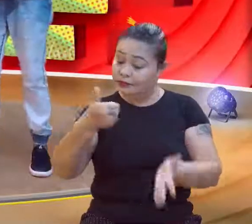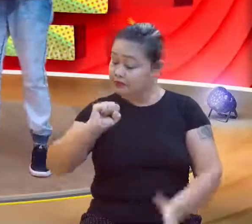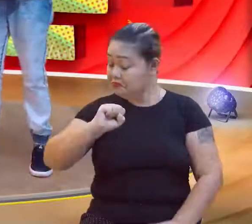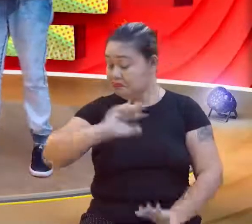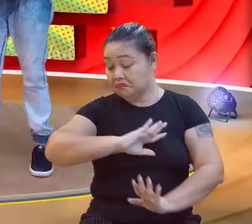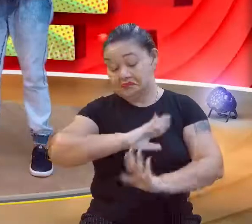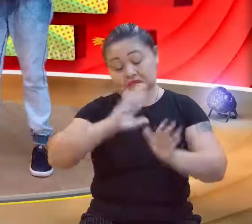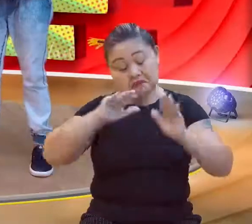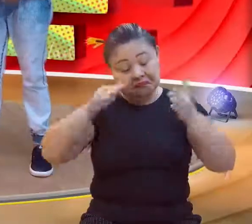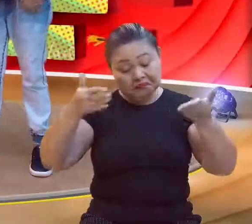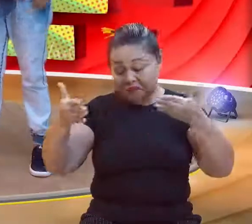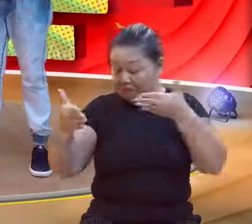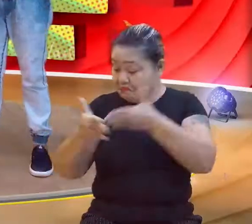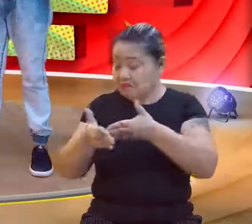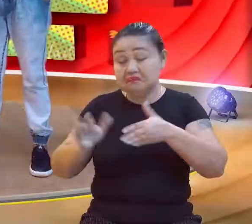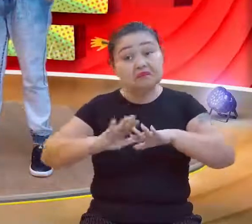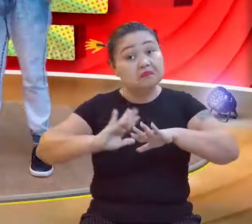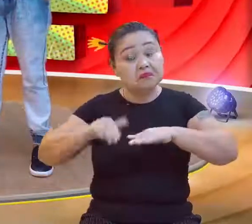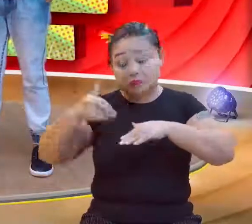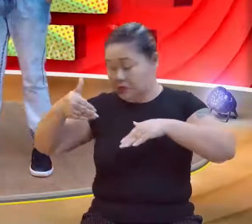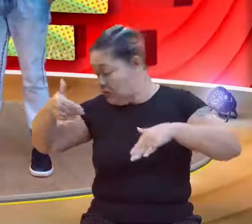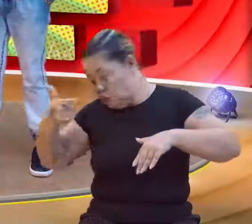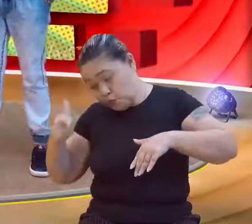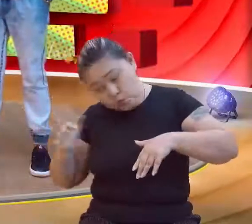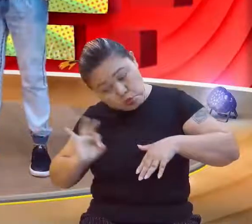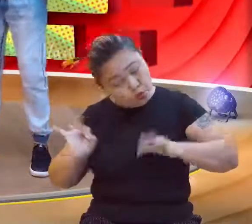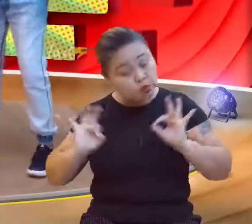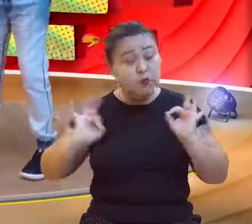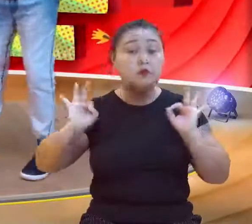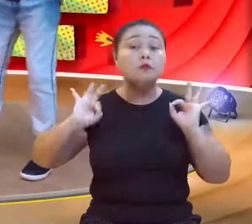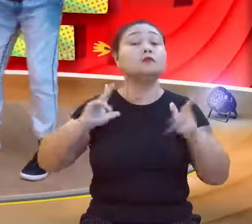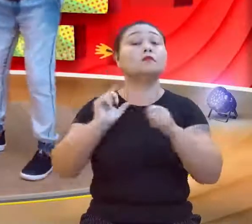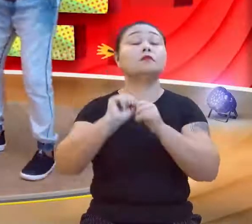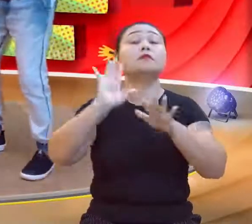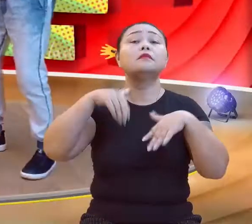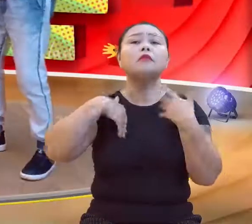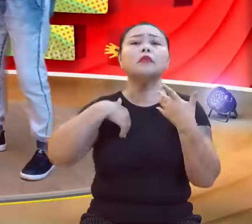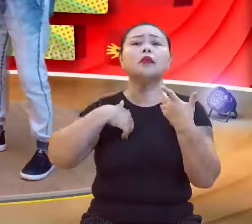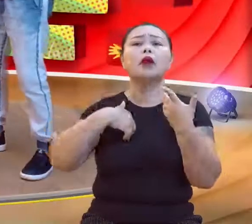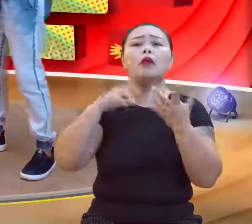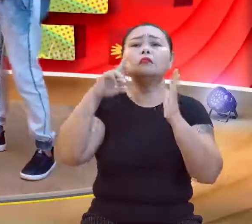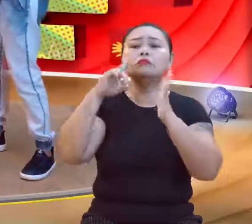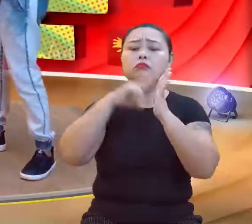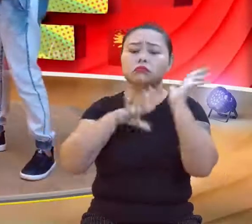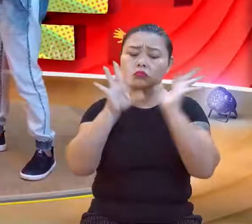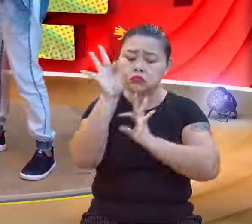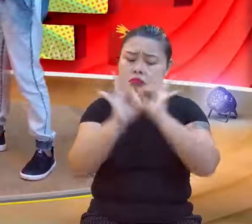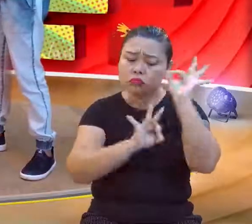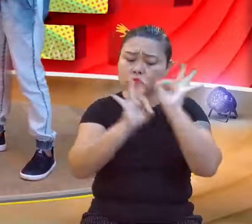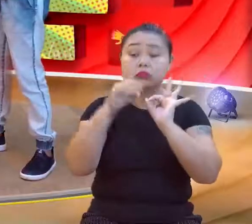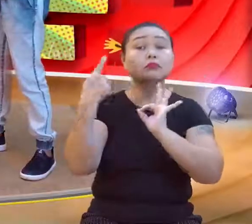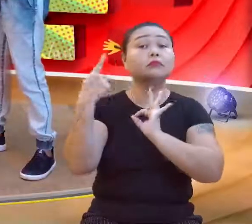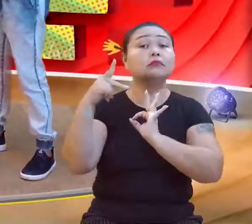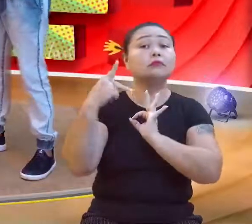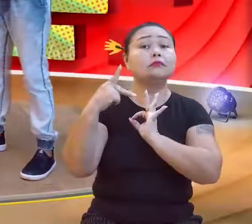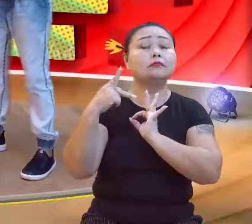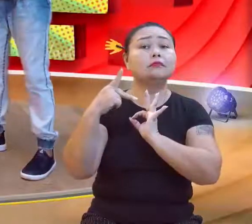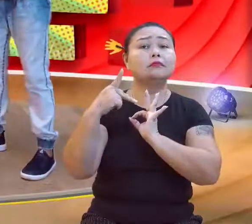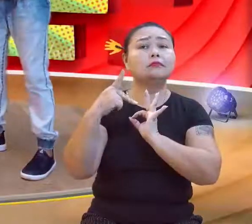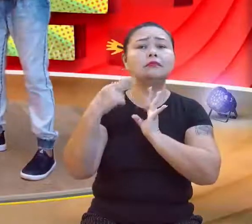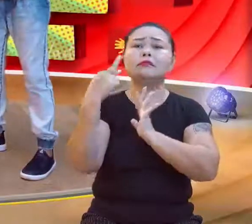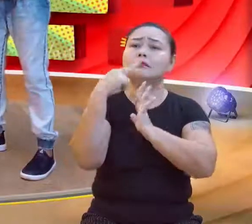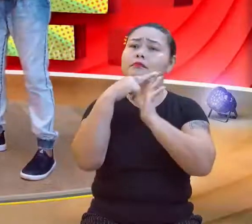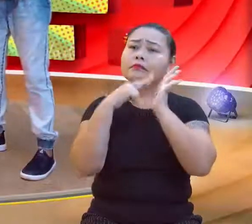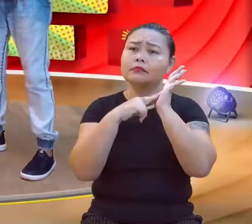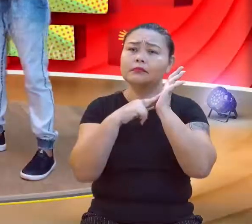acabou a conversa. Não teve mais conversa, né? E se nós fôssemos criar uma lei de formação para ela? Uma regra.